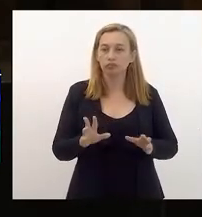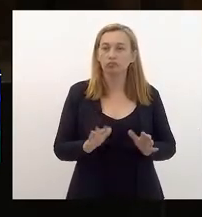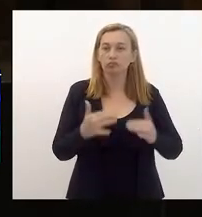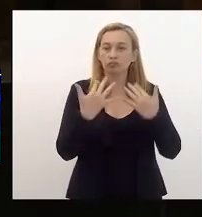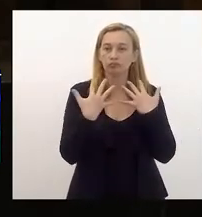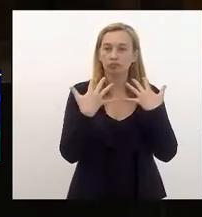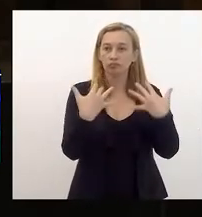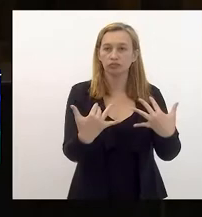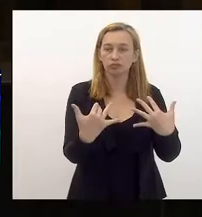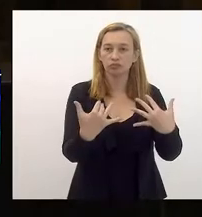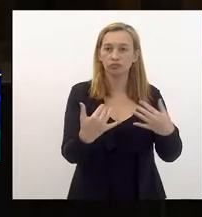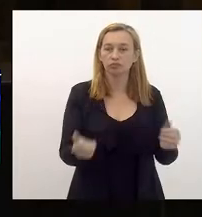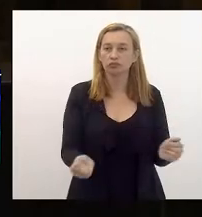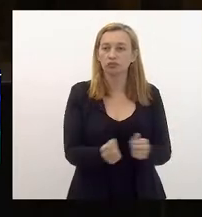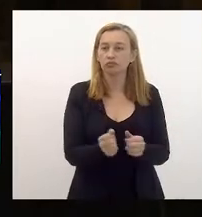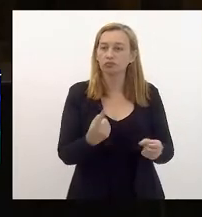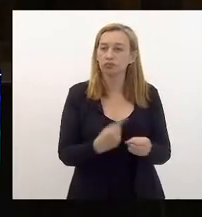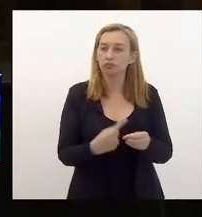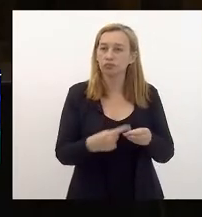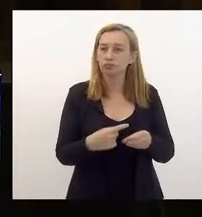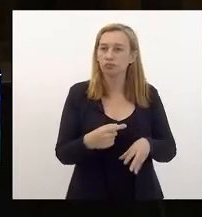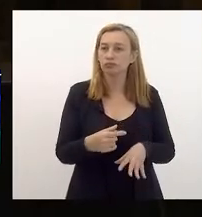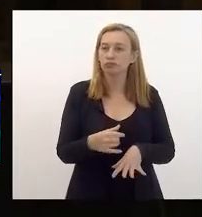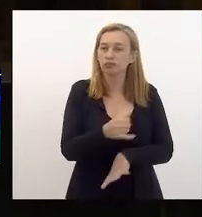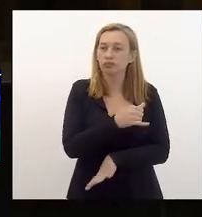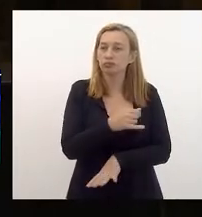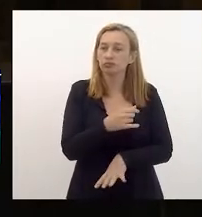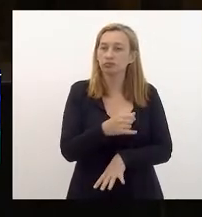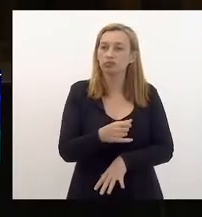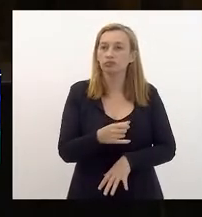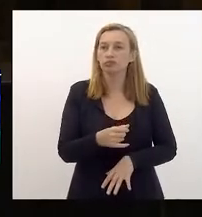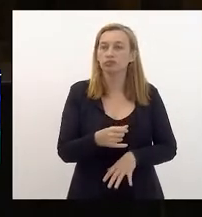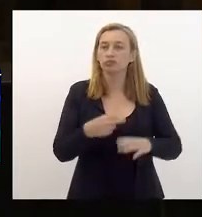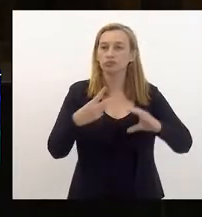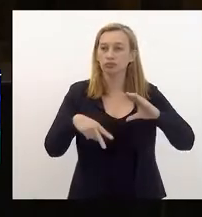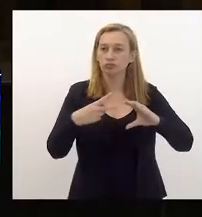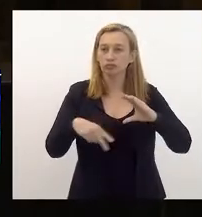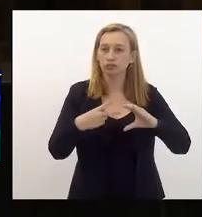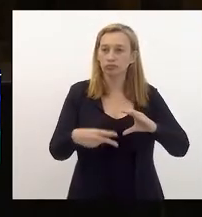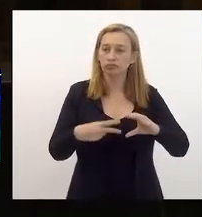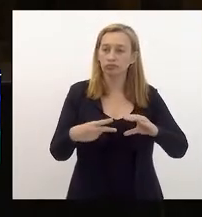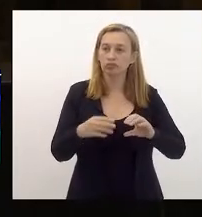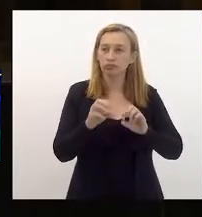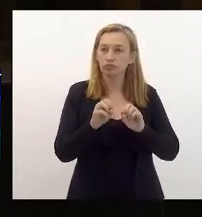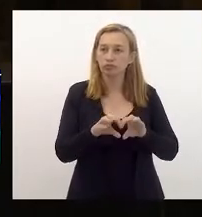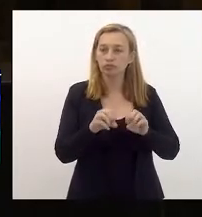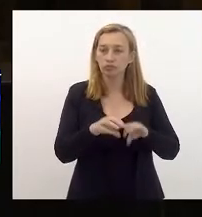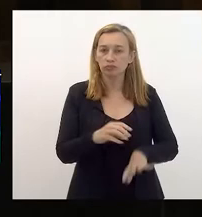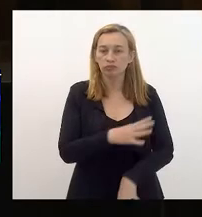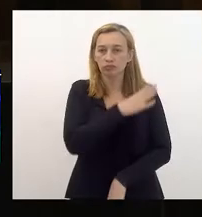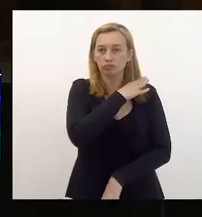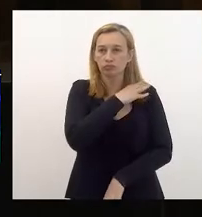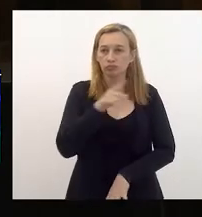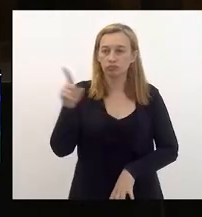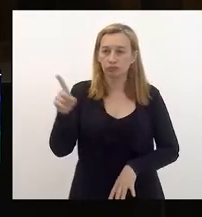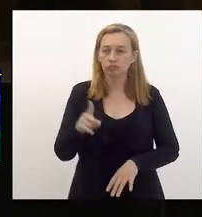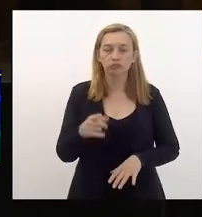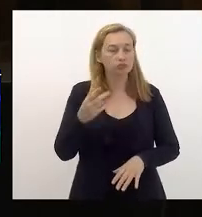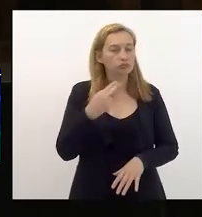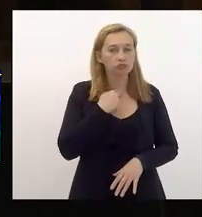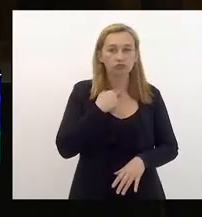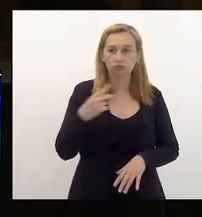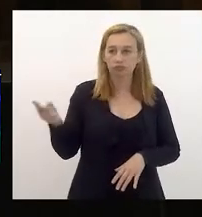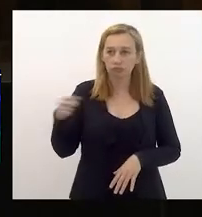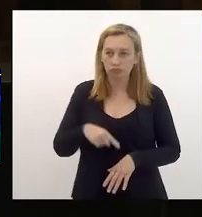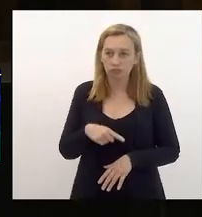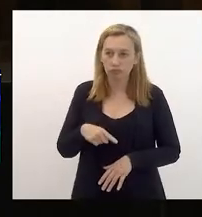com a Câmara Municipal sobre o processo de estadualização do ensino médio naquele município. Então, ontem eu não pude acompanhar aqui os